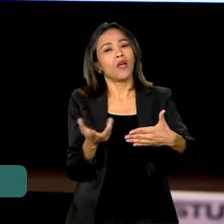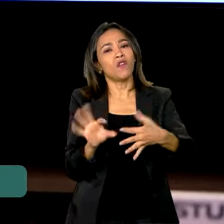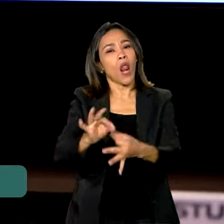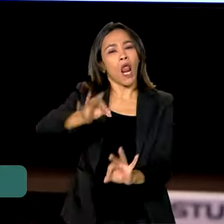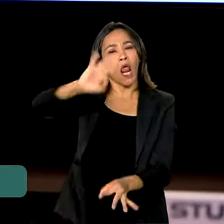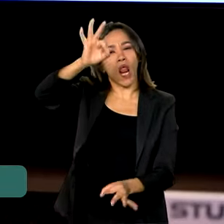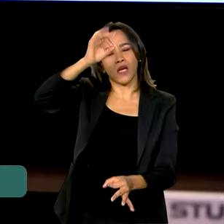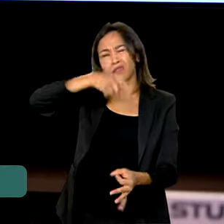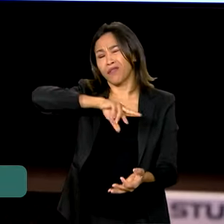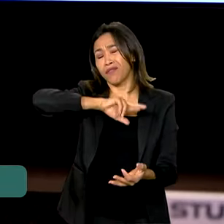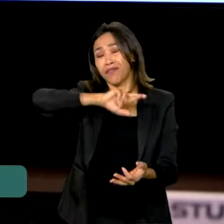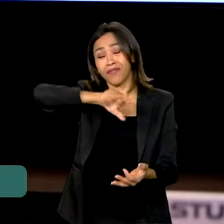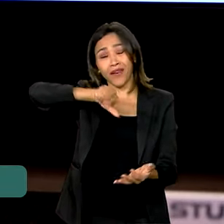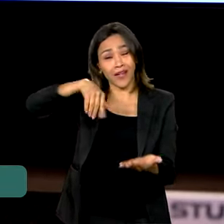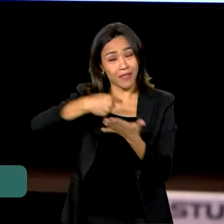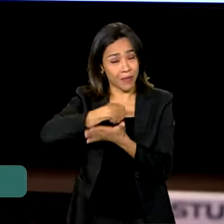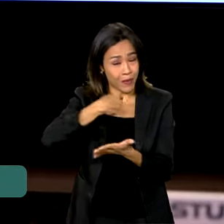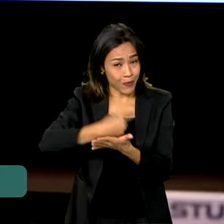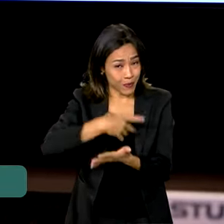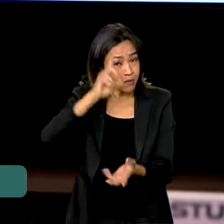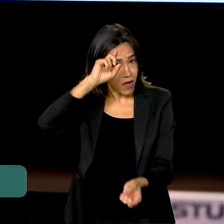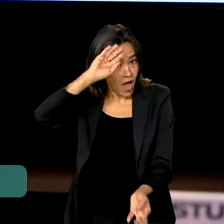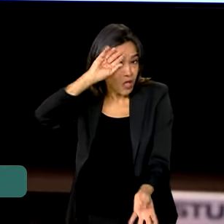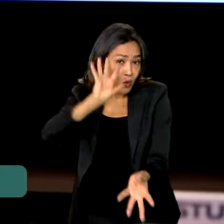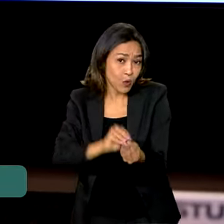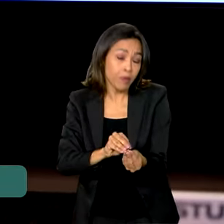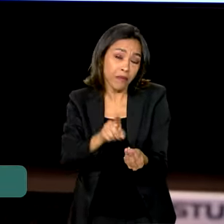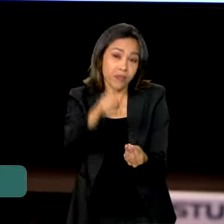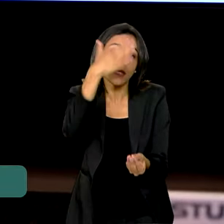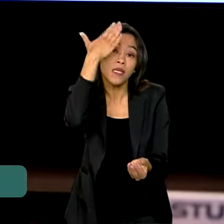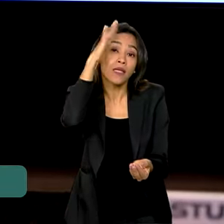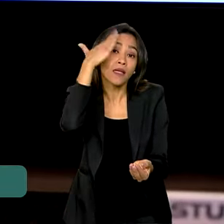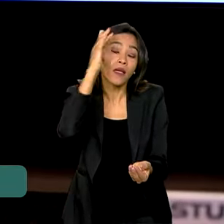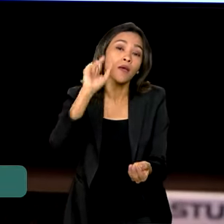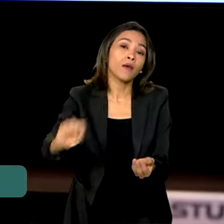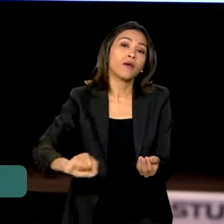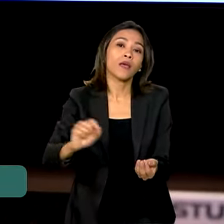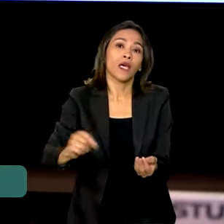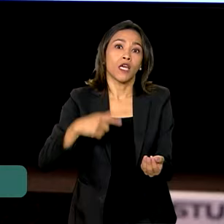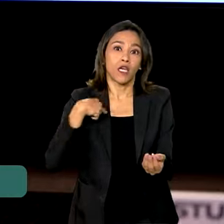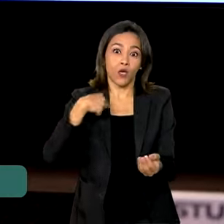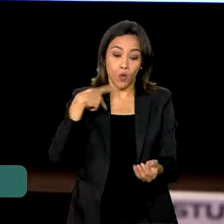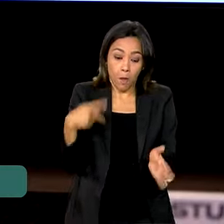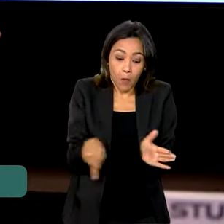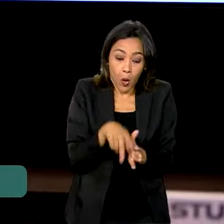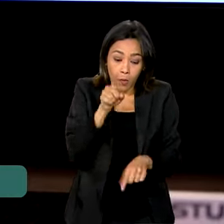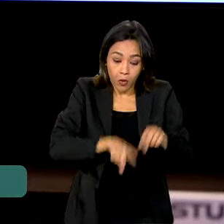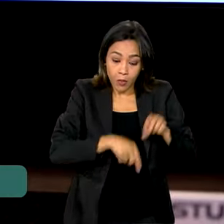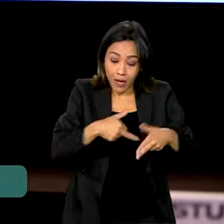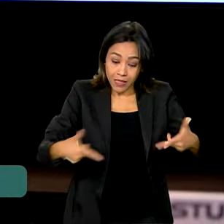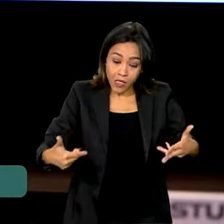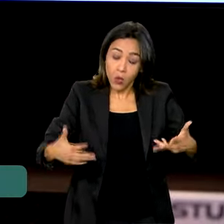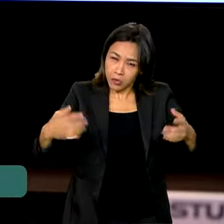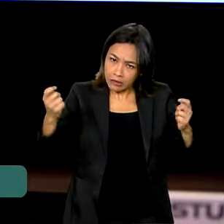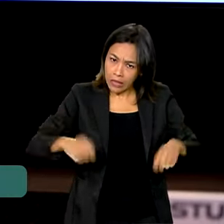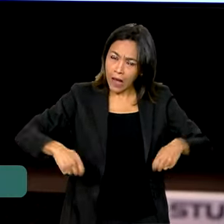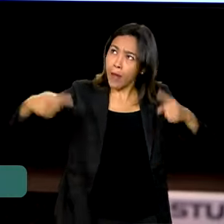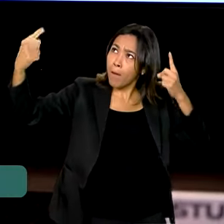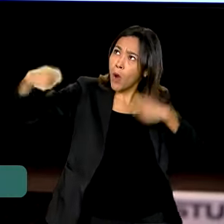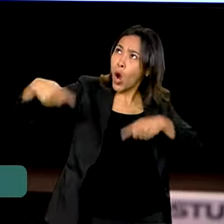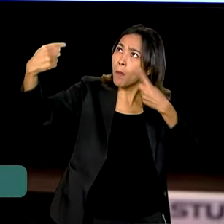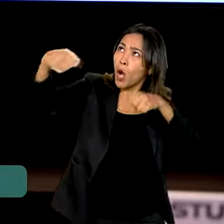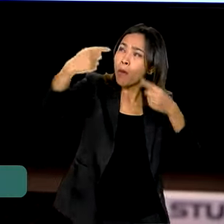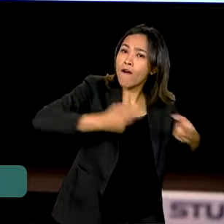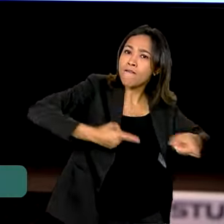delongar, porque são muitas as perguntas, mas só para vocês terem noção, de tornarmos os nossos produtos muito mais competitivos para que